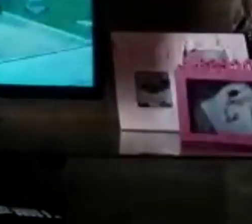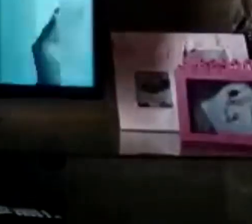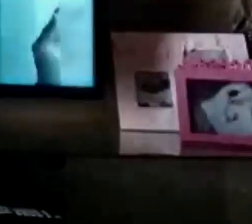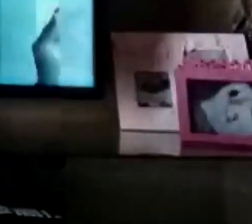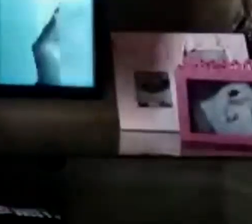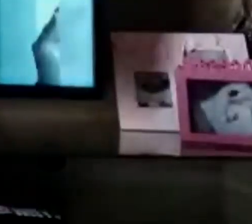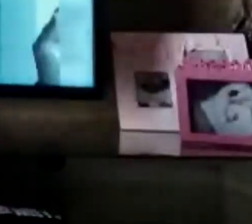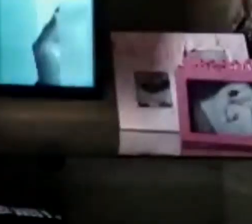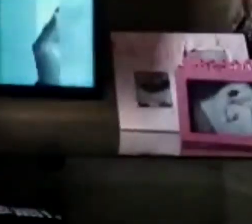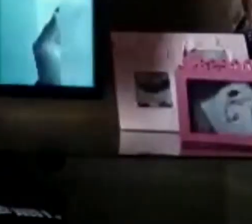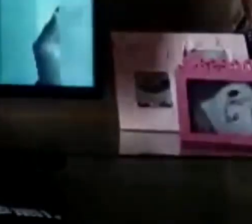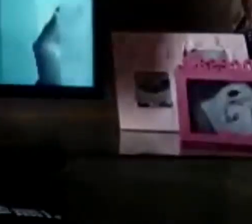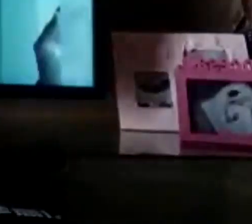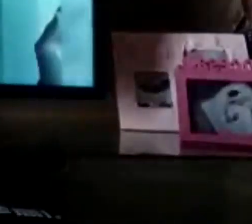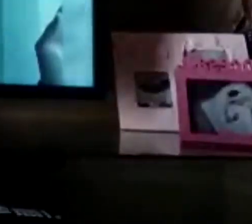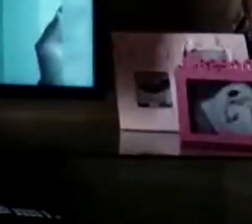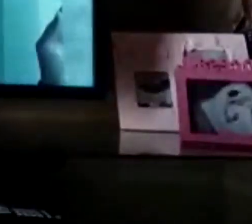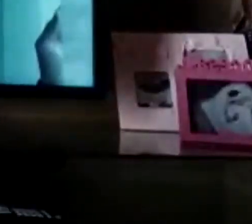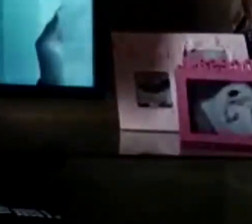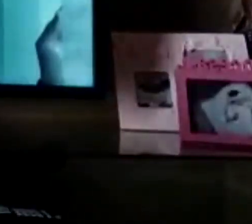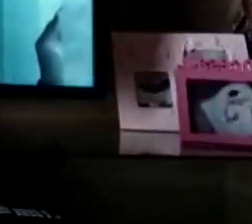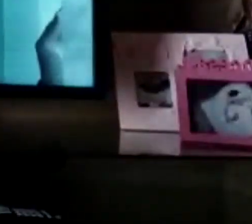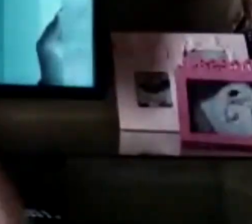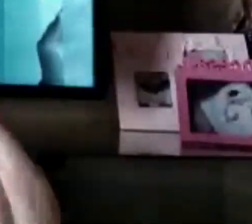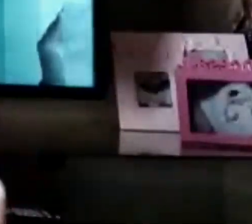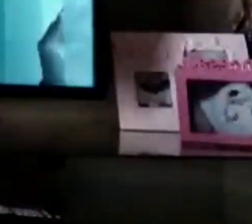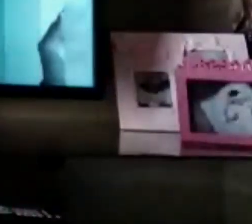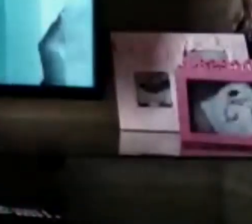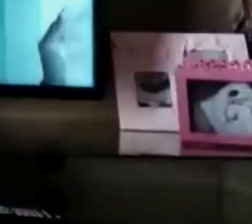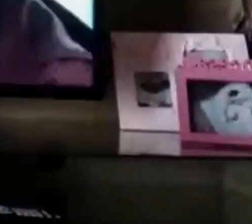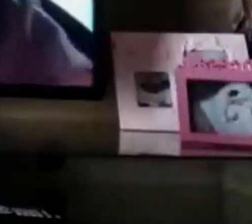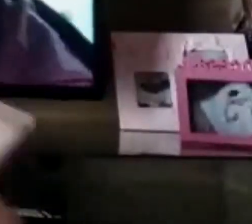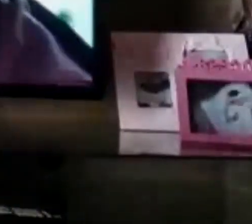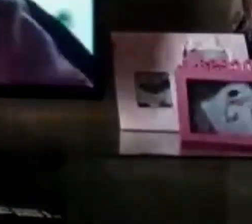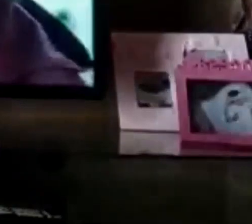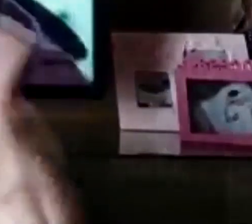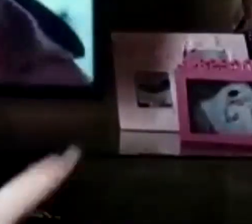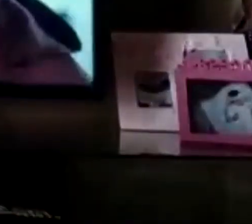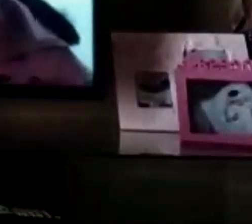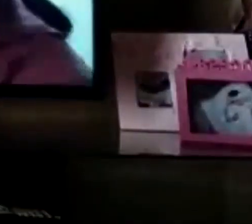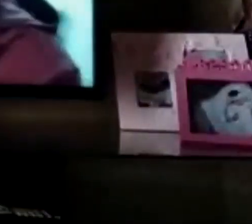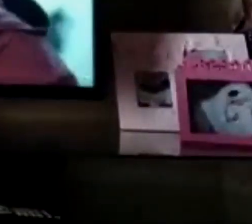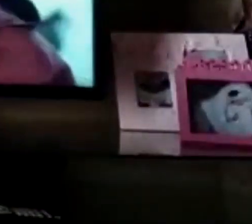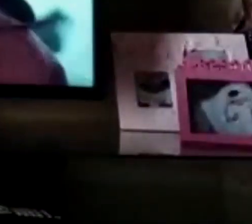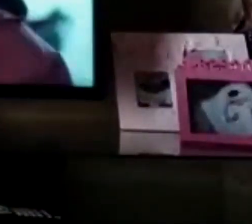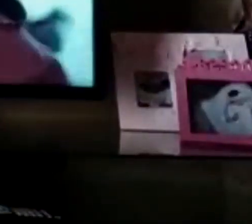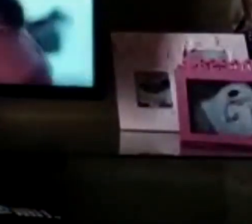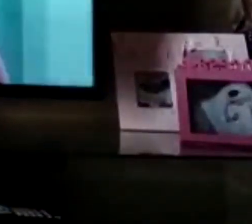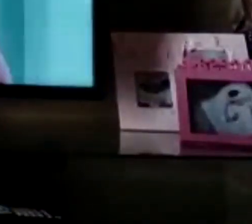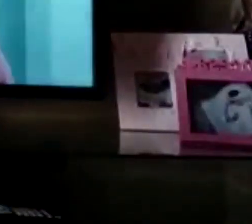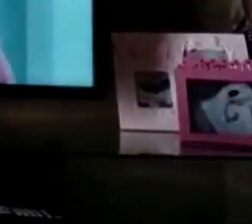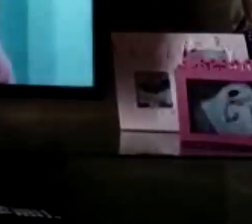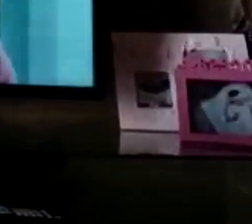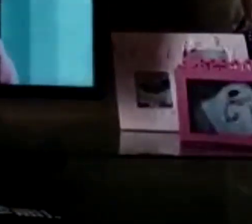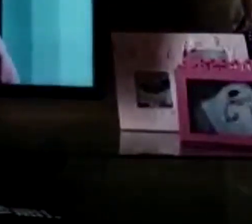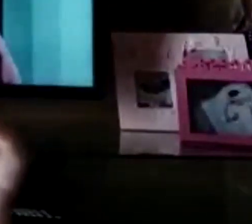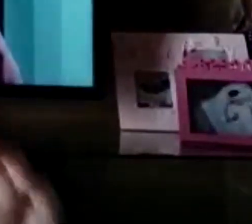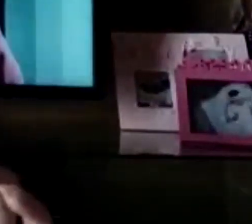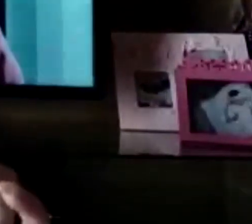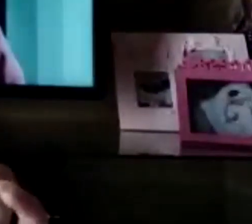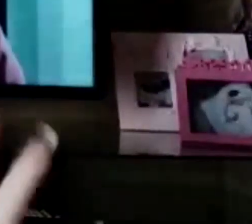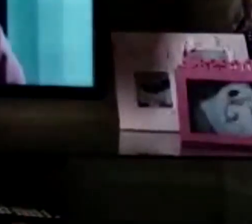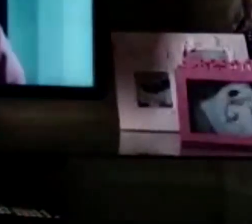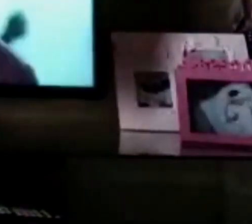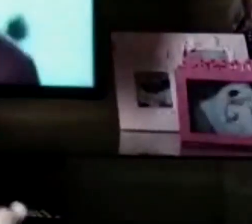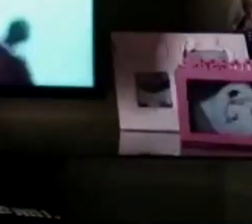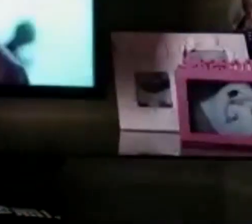diálogos já são mais rápidos, então requer um pouco mais de atenção. Mas todas essas você coloca o áudio